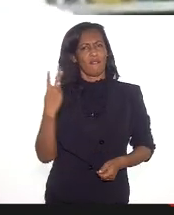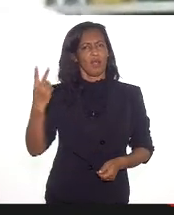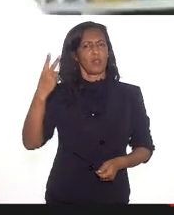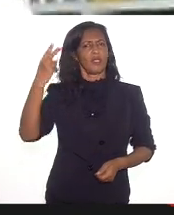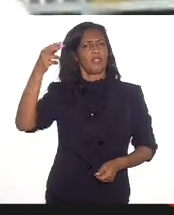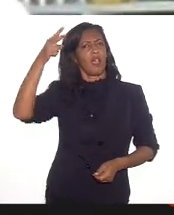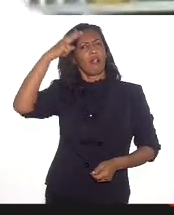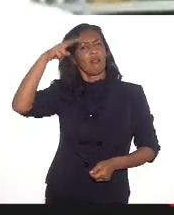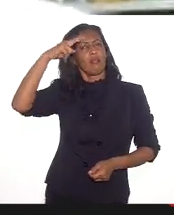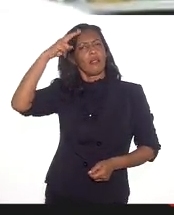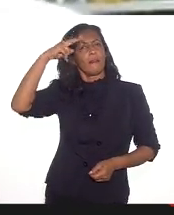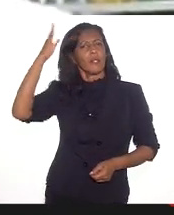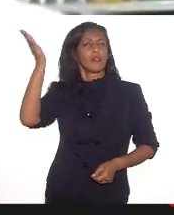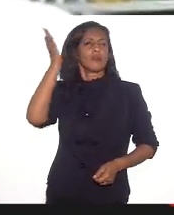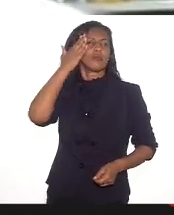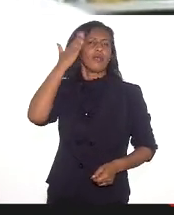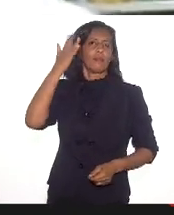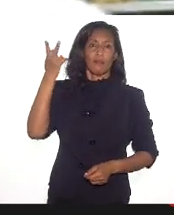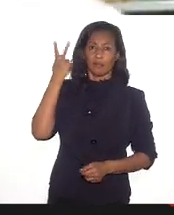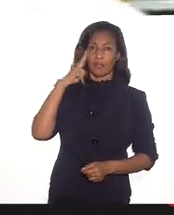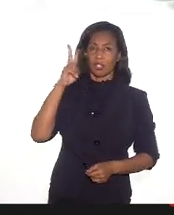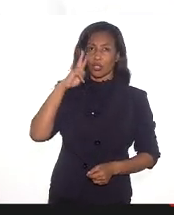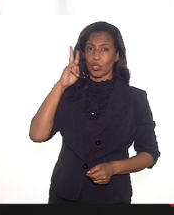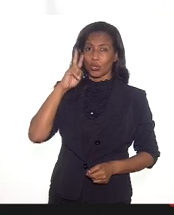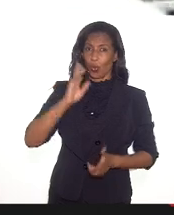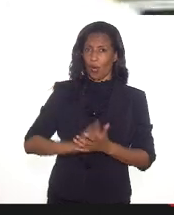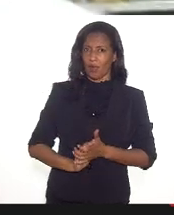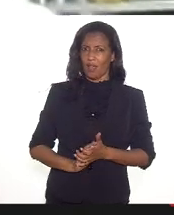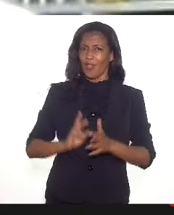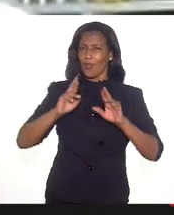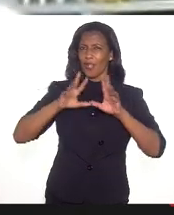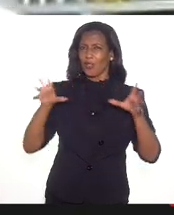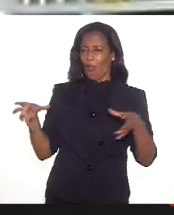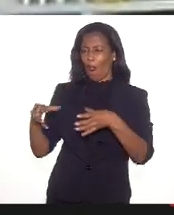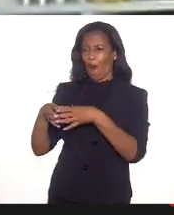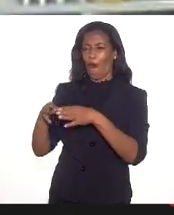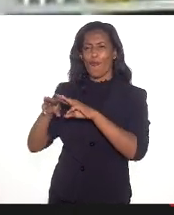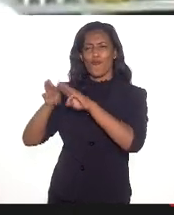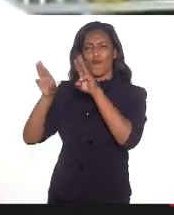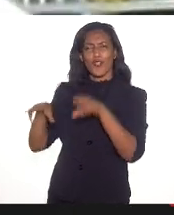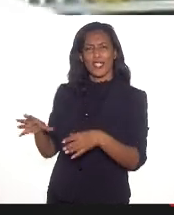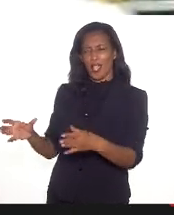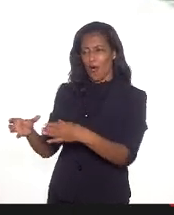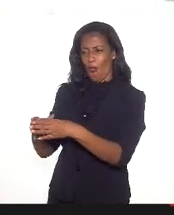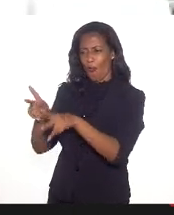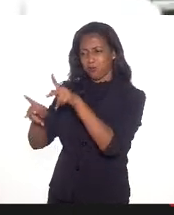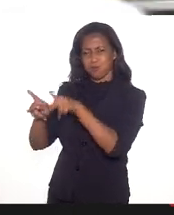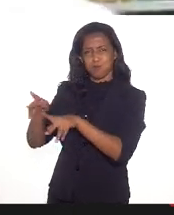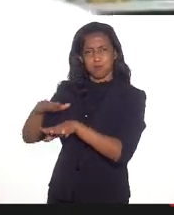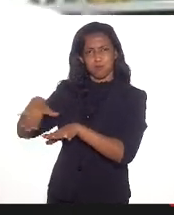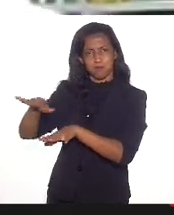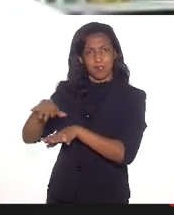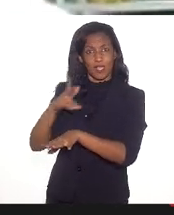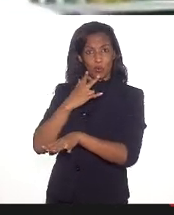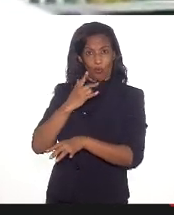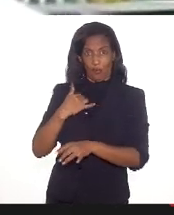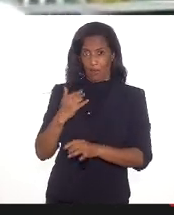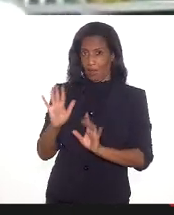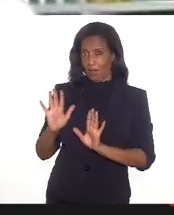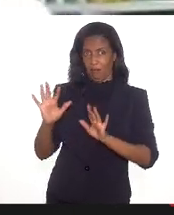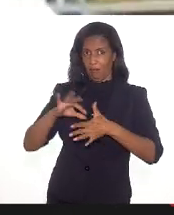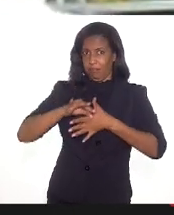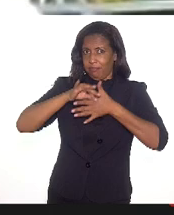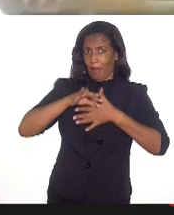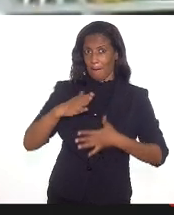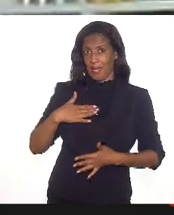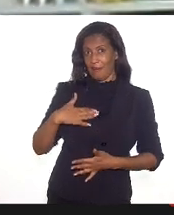saberes, as histórias. Essa não é a função só de museu comunitário, que é o segmento pelo qual estou aqui falando, representando